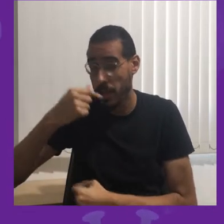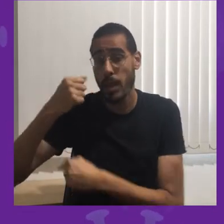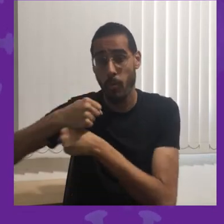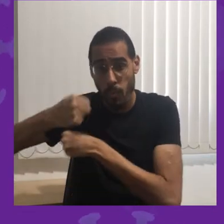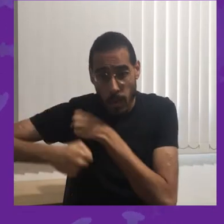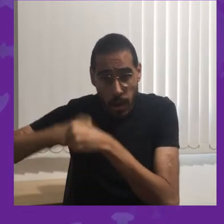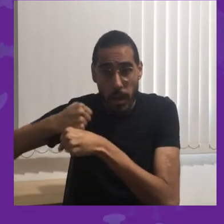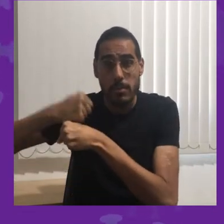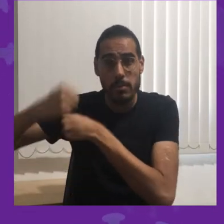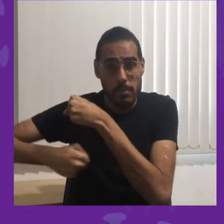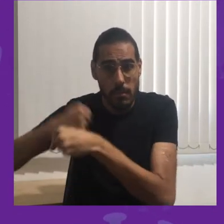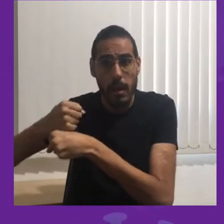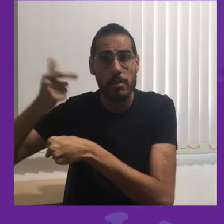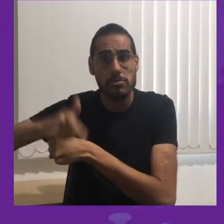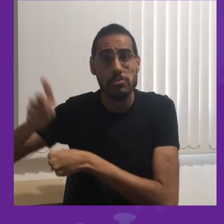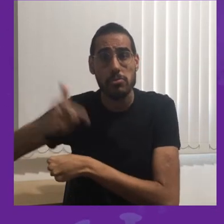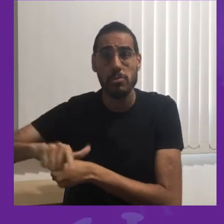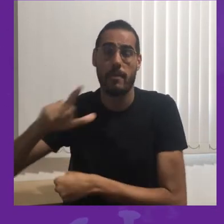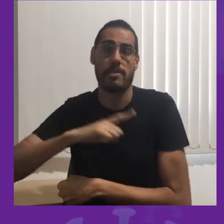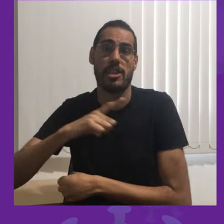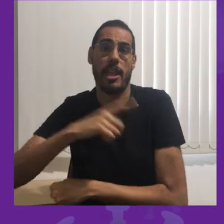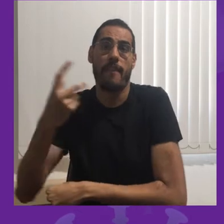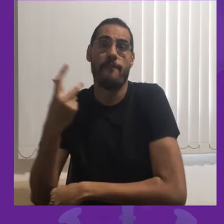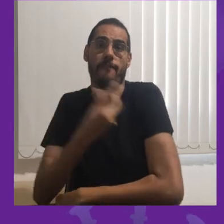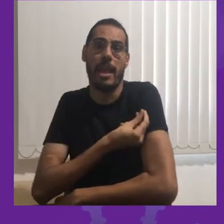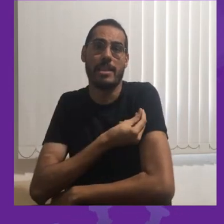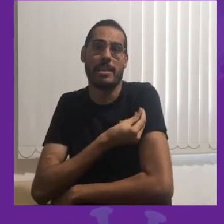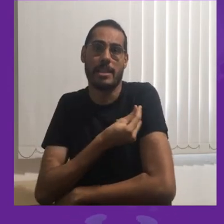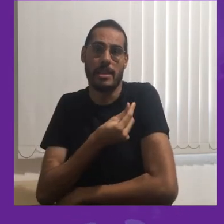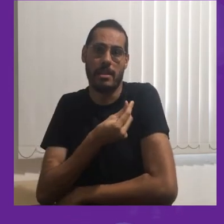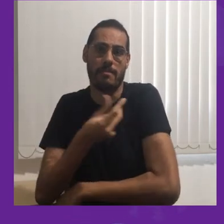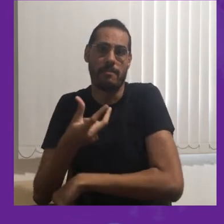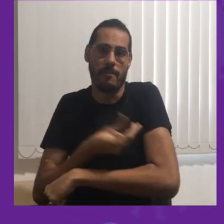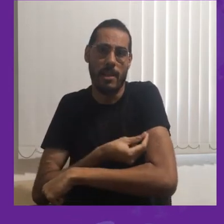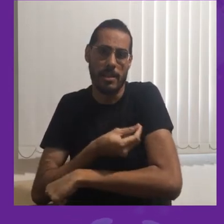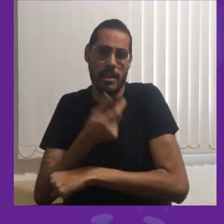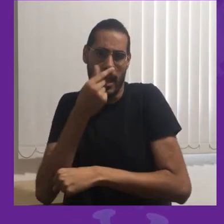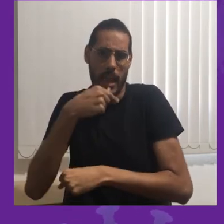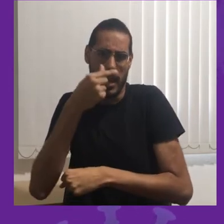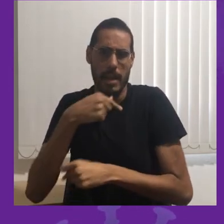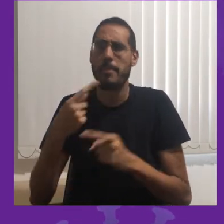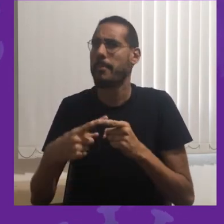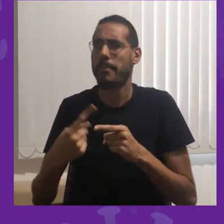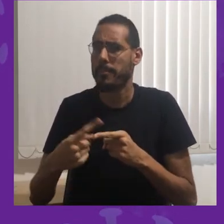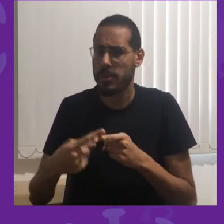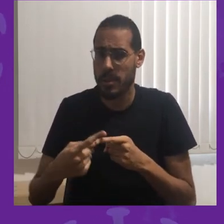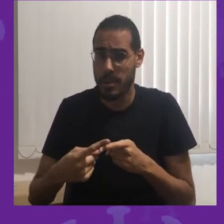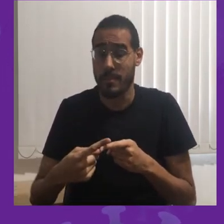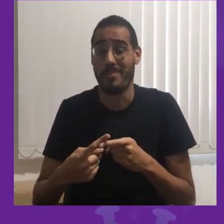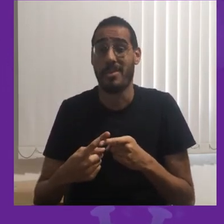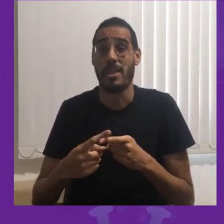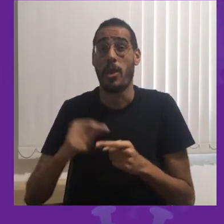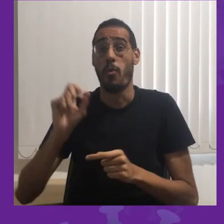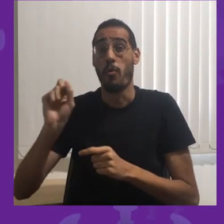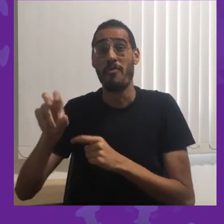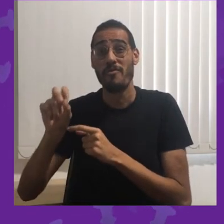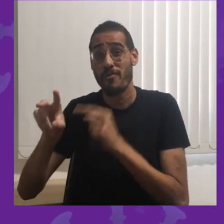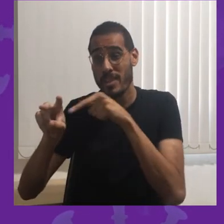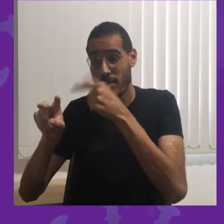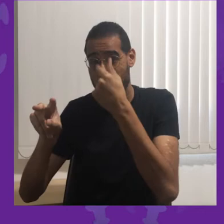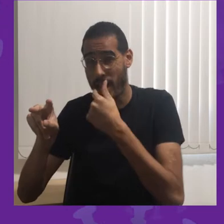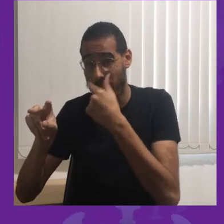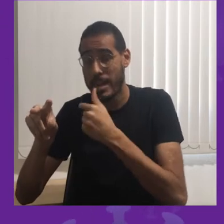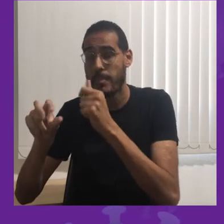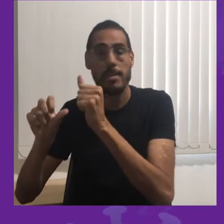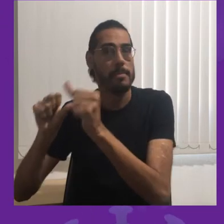todo ano tem uma vacina para gripe. É porque duas coisas acontecem. Uma delas é que a pessoa que adquire gripe, o vírus muda